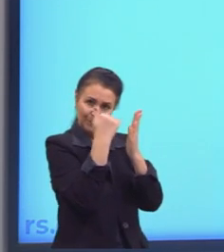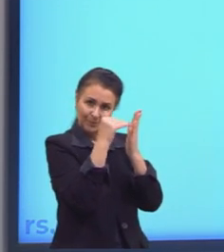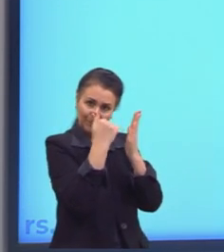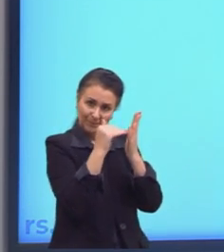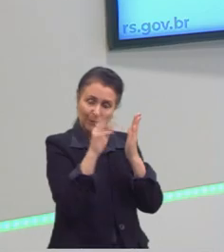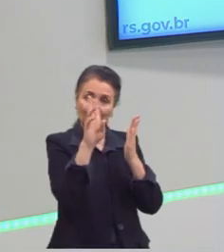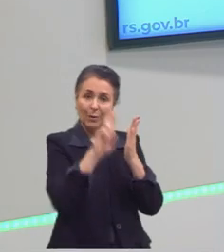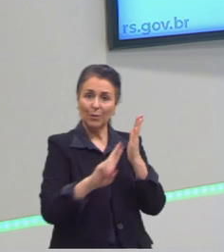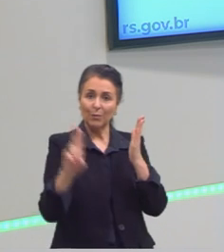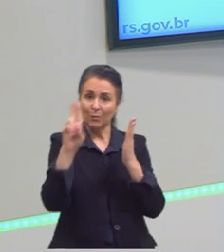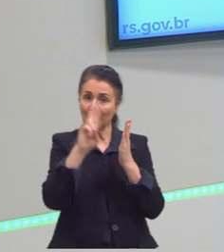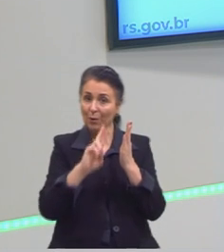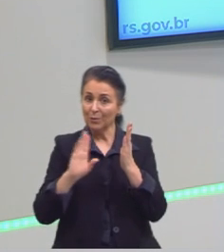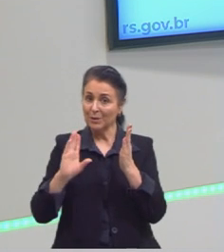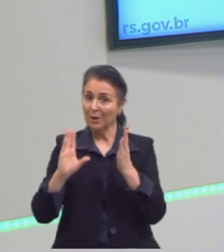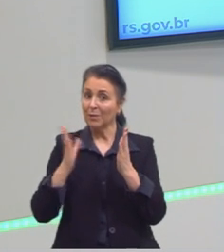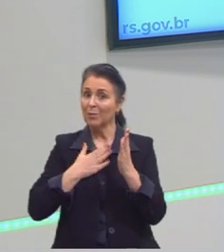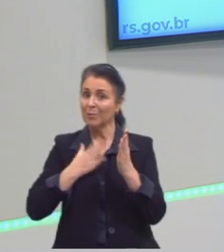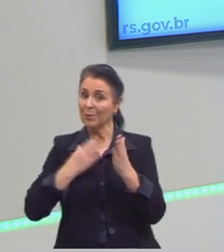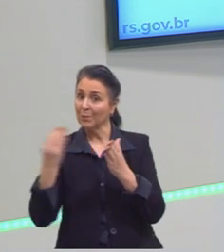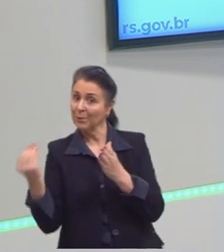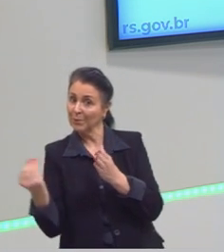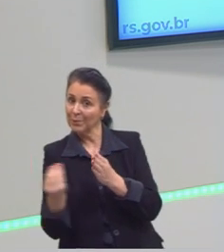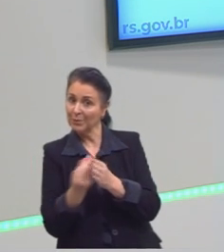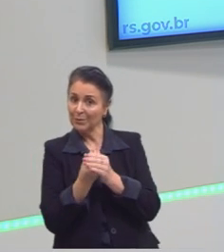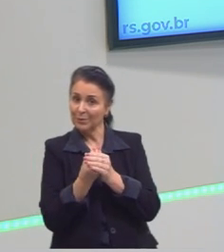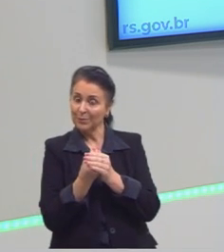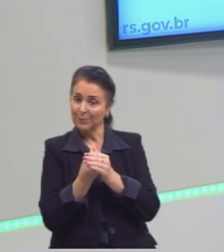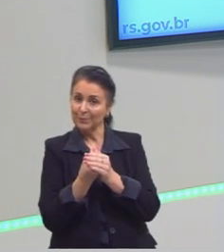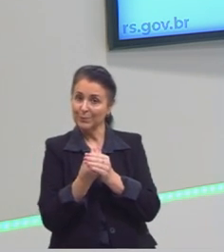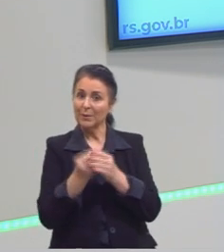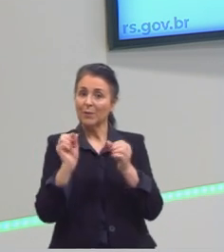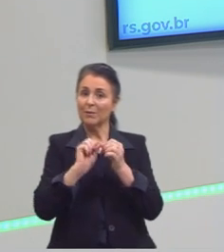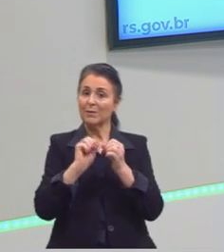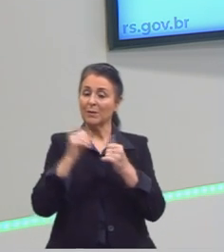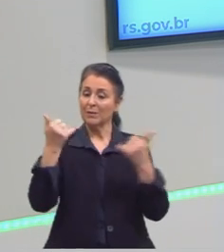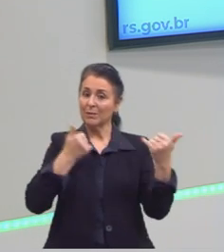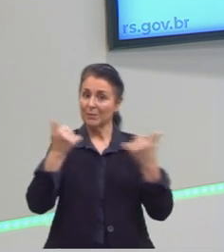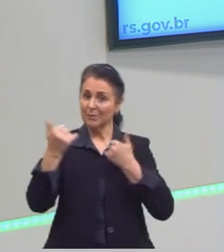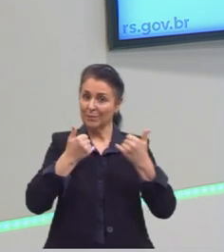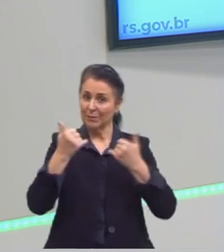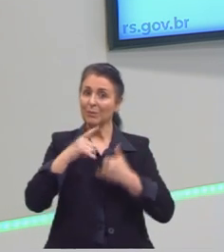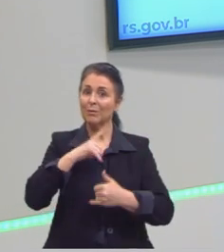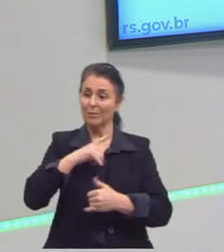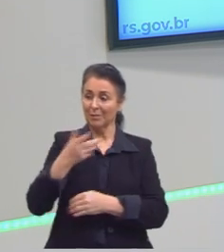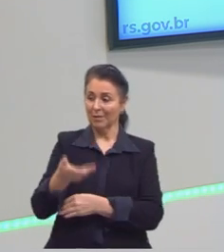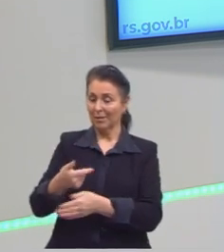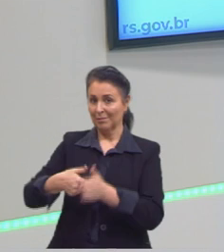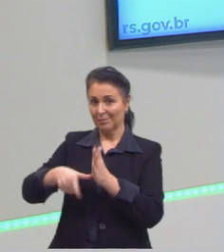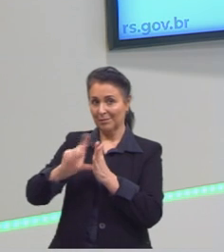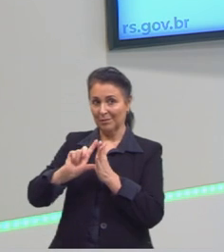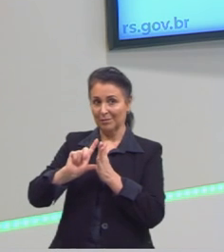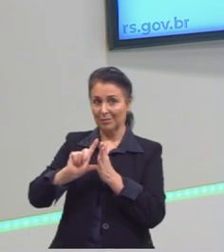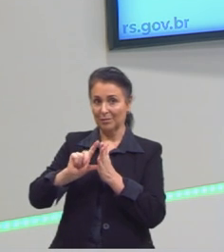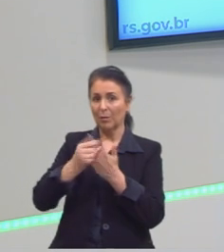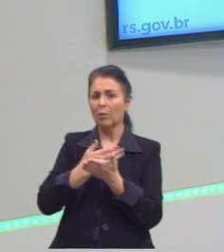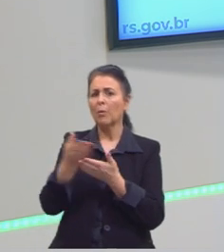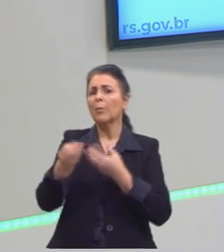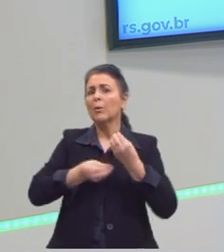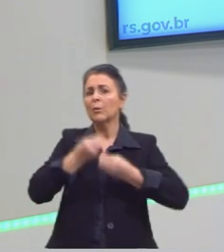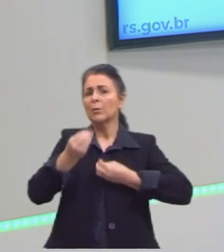a elaborar, montar aqui o meu conjunto, então, a partir daquelas informações. Por onde eu começo?